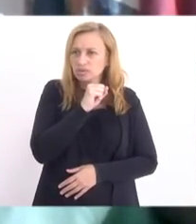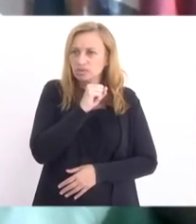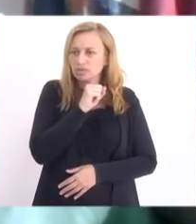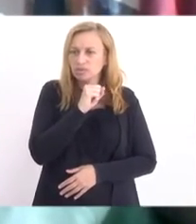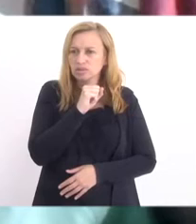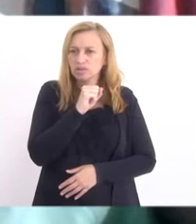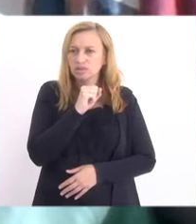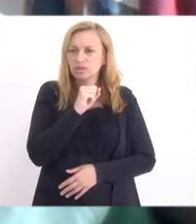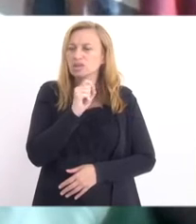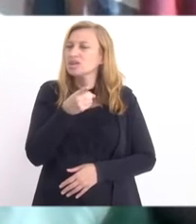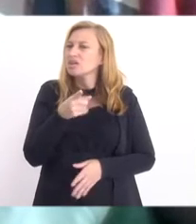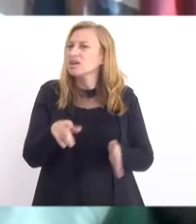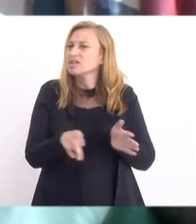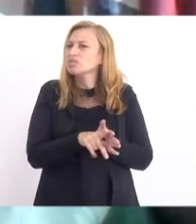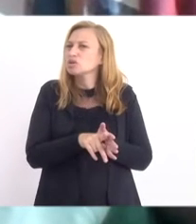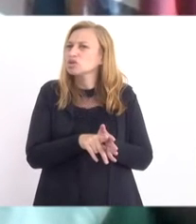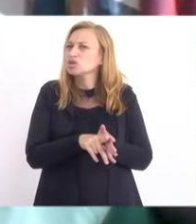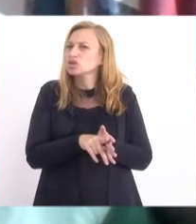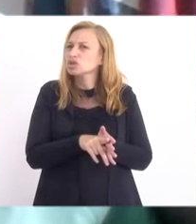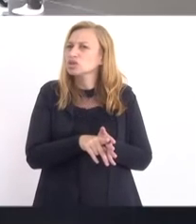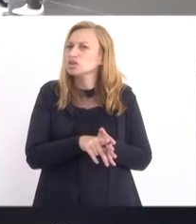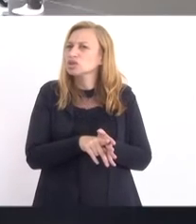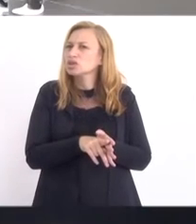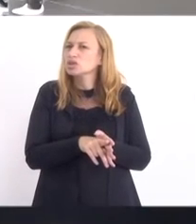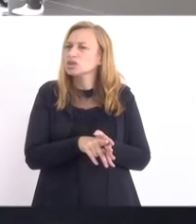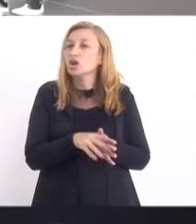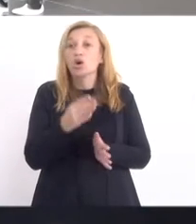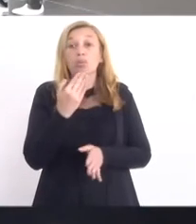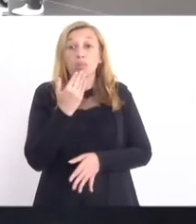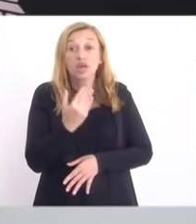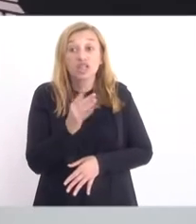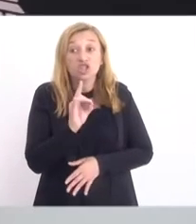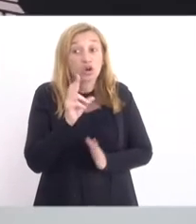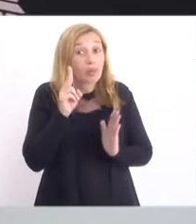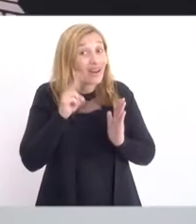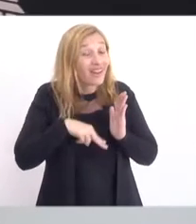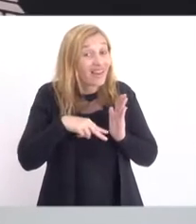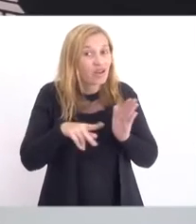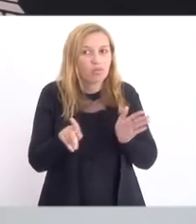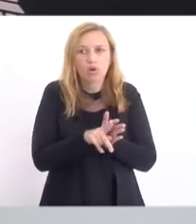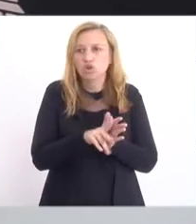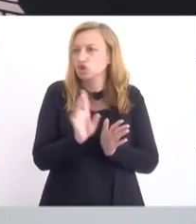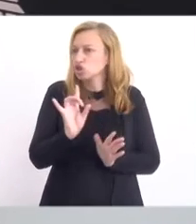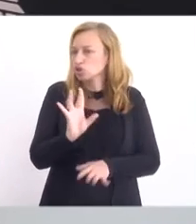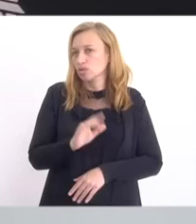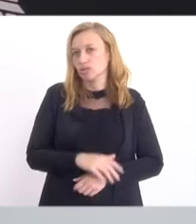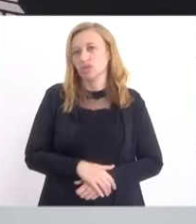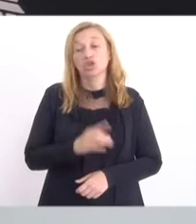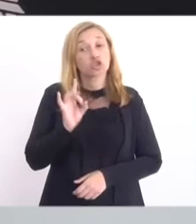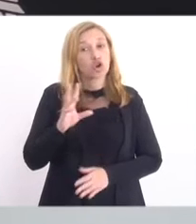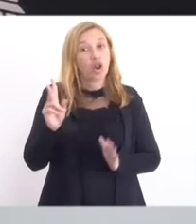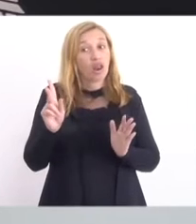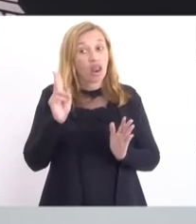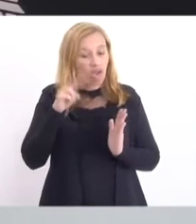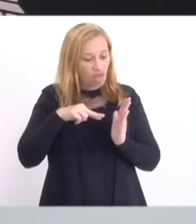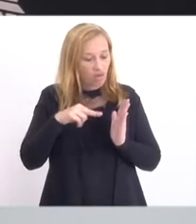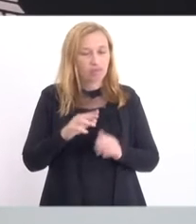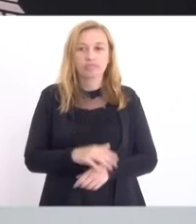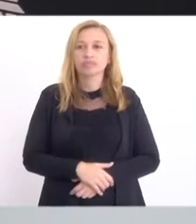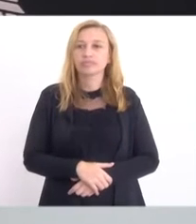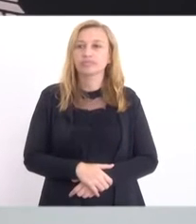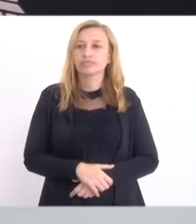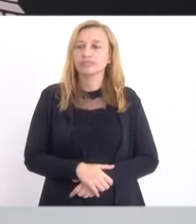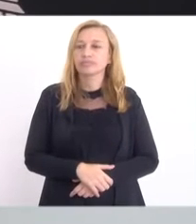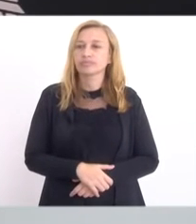não... Esse projeto, até o projeto... Eu só estou pedindo para ler o projeto, eu não estou te guardando. Só lenta. passar para você agora.